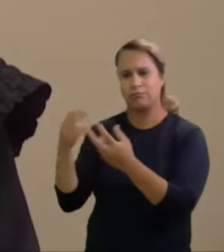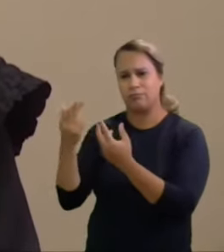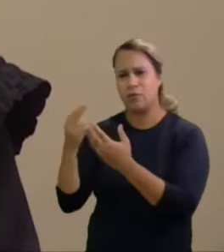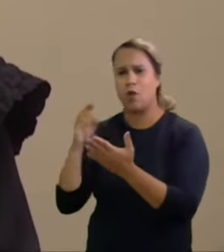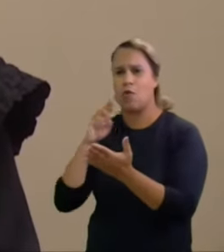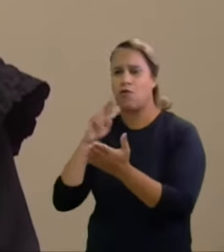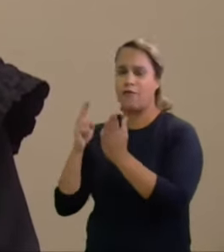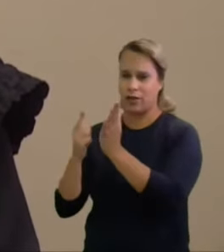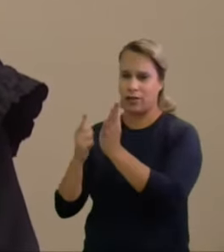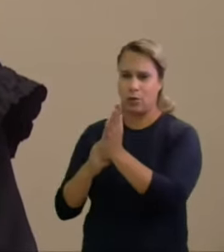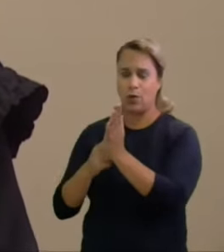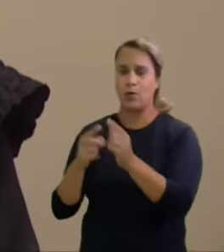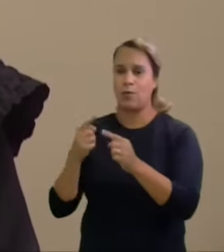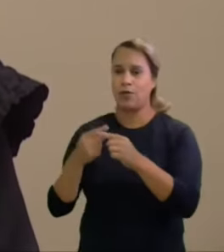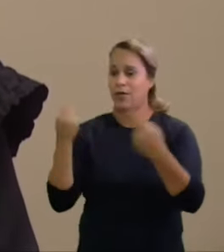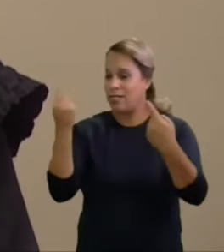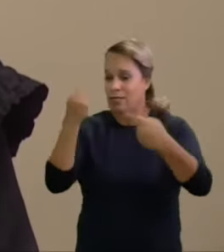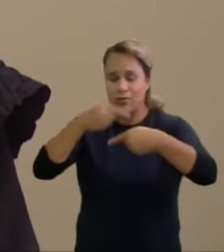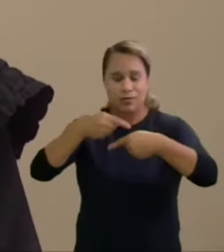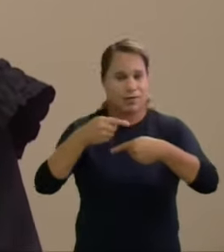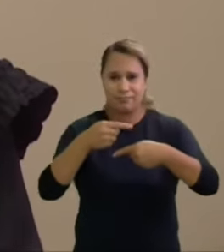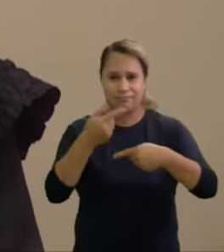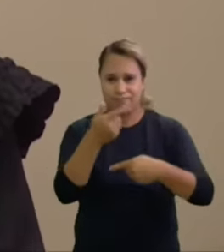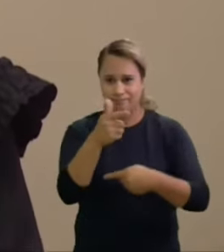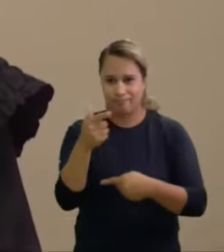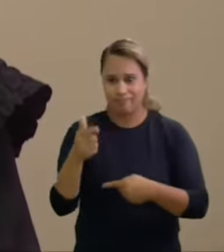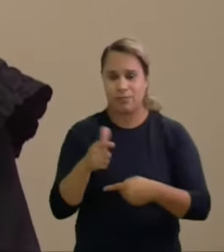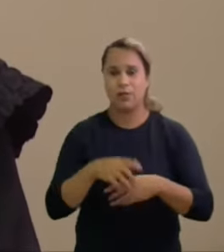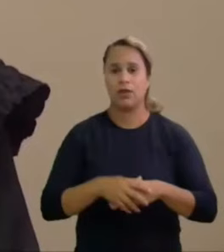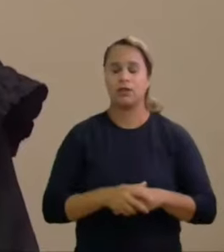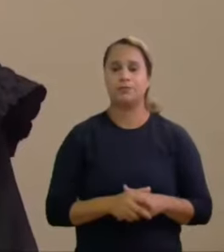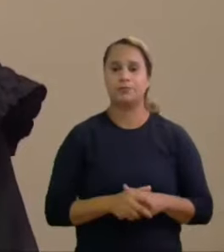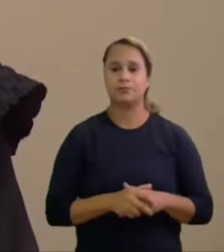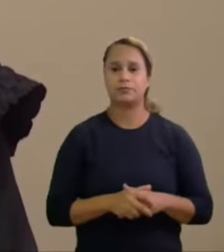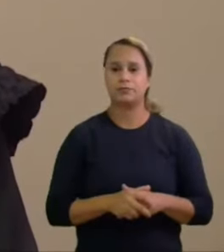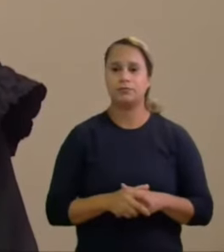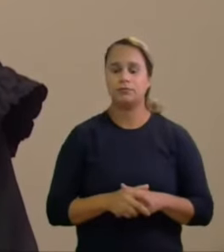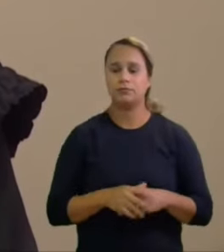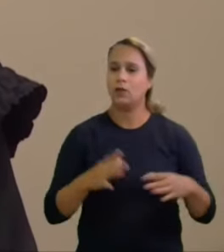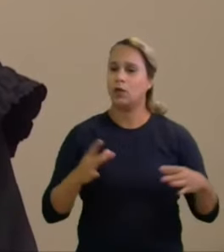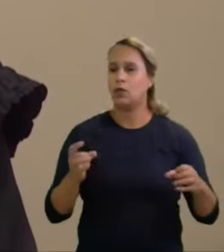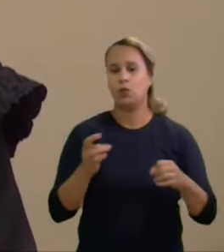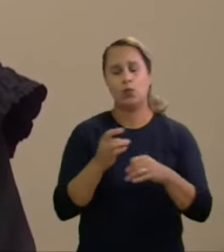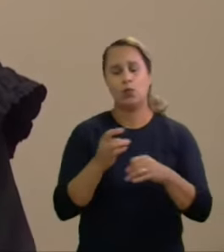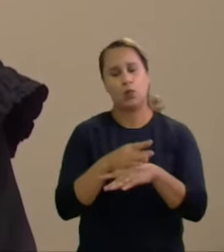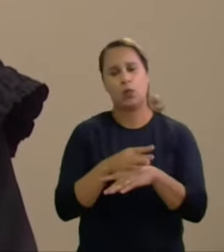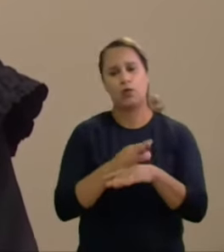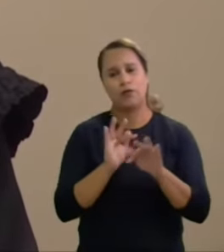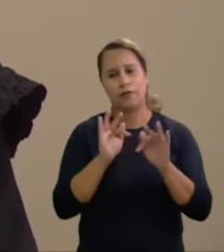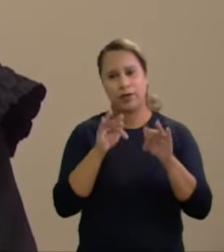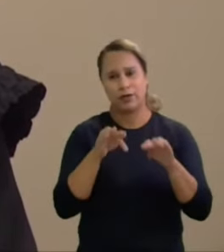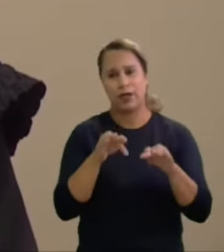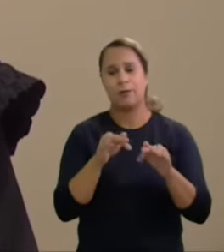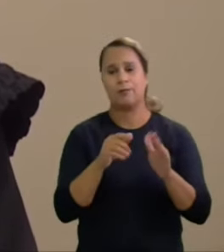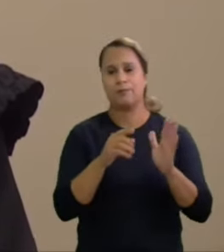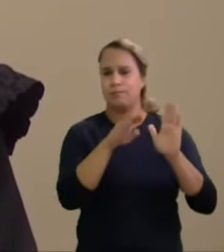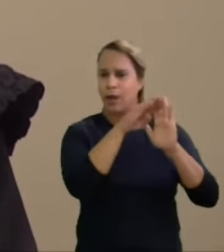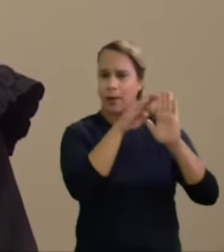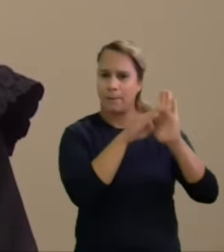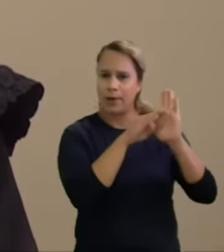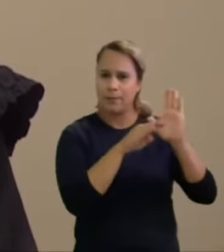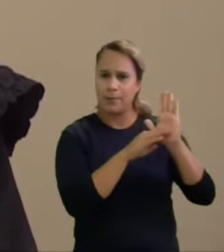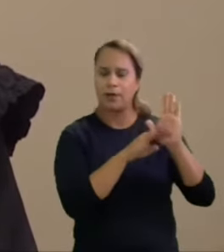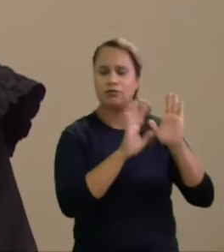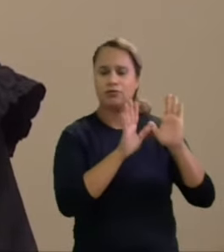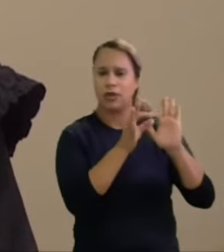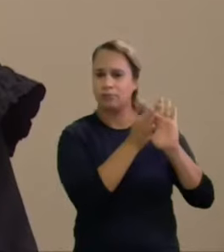passo aqui as considerações finais sobre esse tópico aqui em relação aos ilícitos que eu citei como se